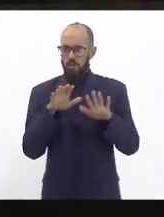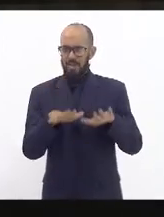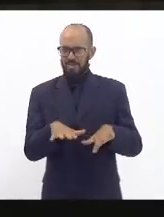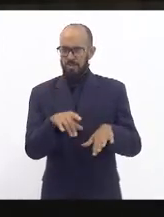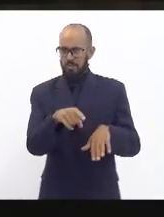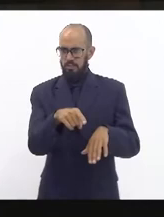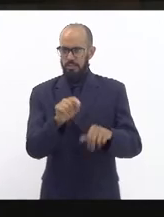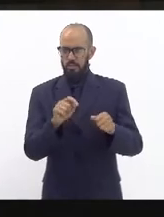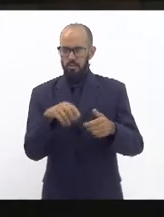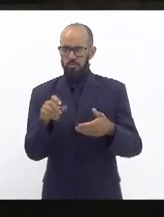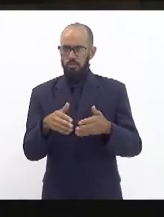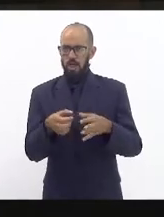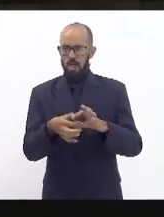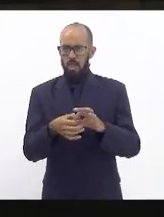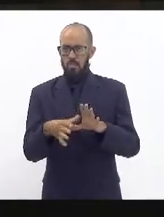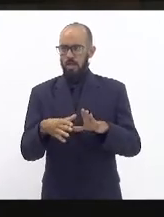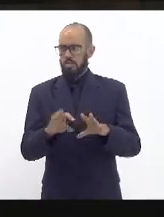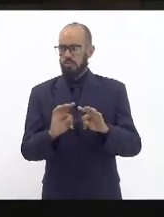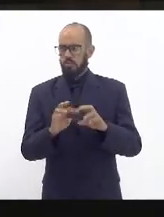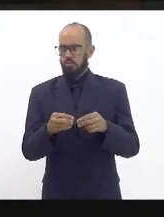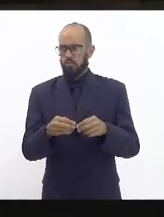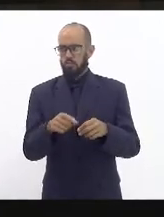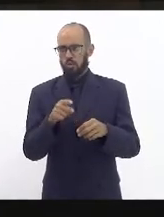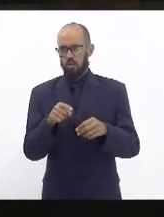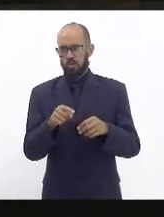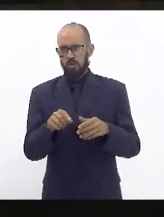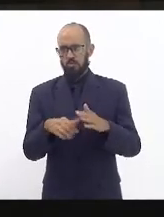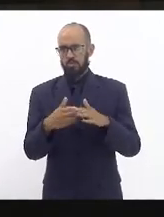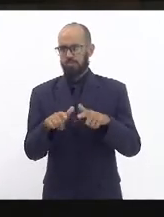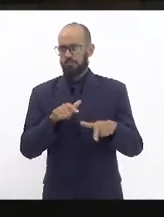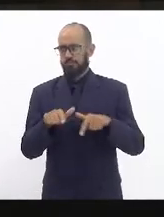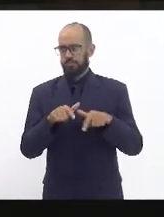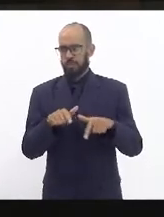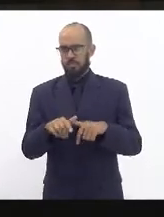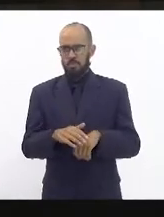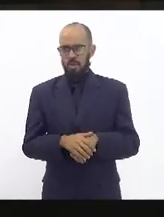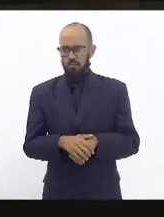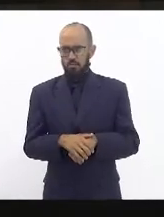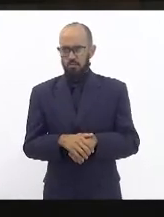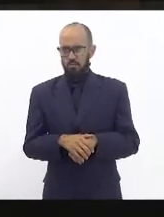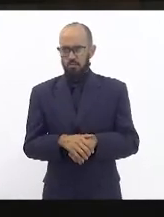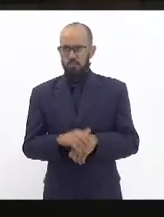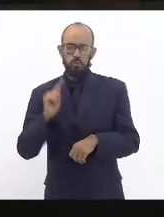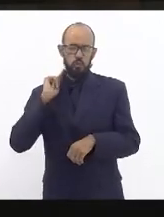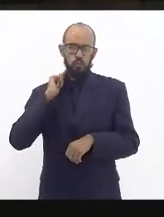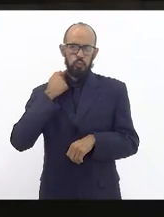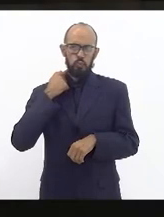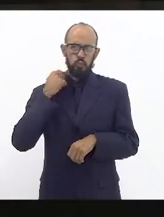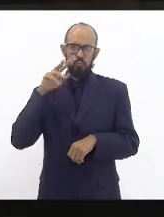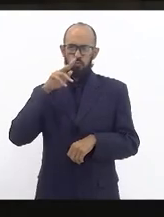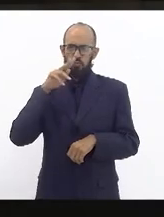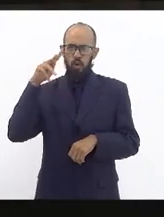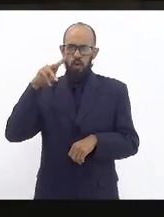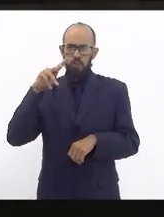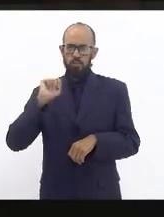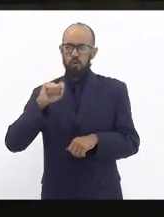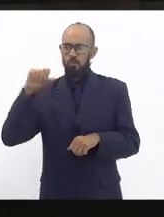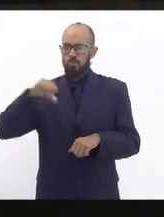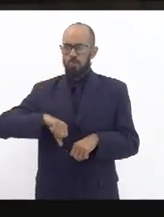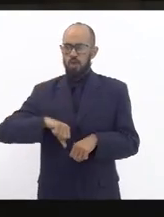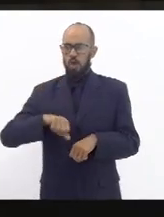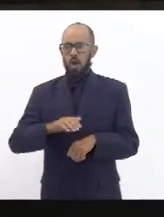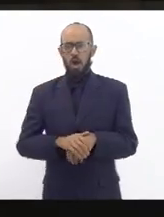uma licença de operação de uma termelétrica como essa altamente poluente classificada no pior nível de poluição